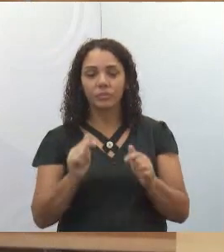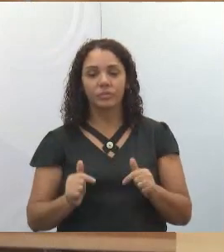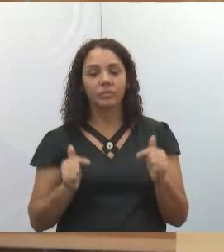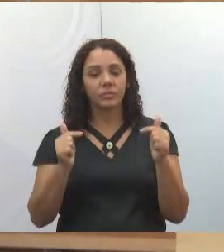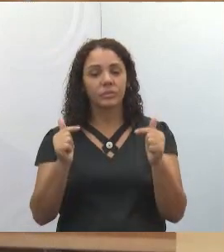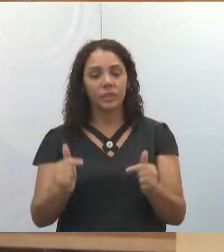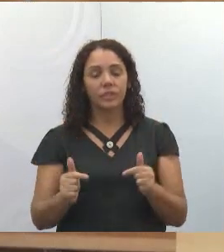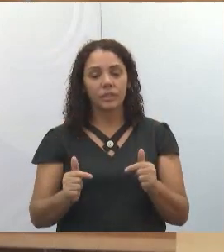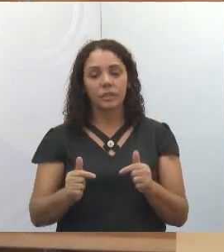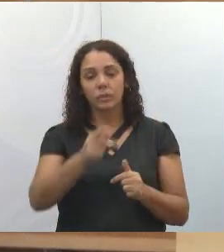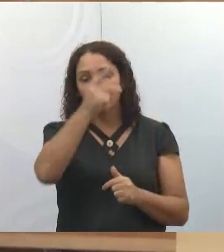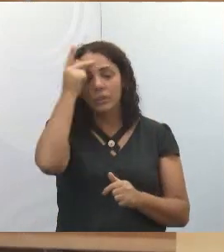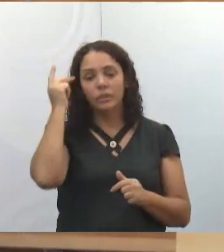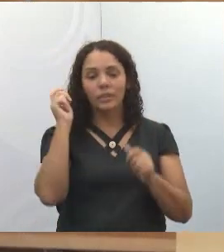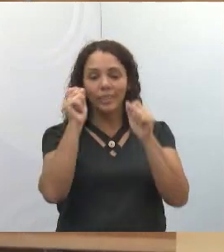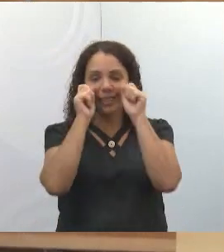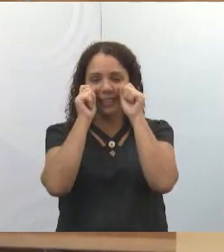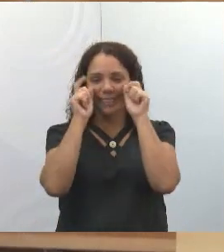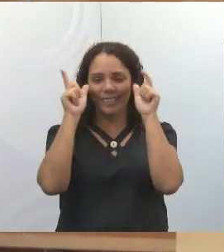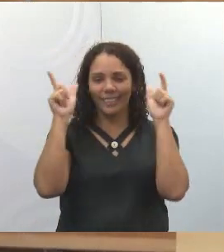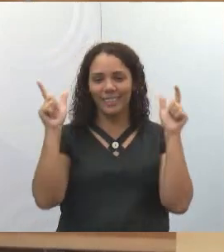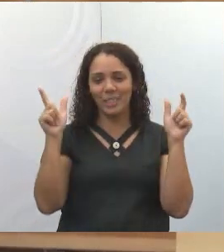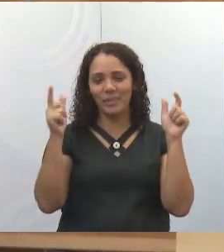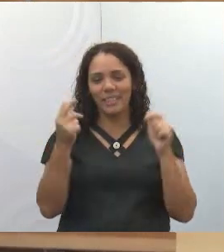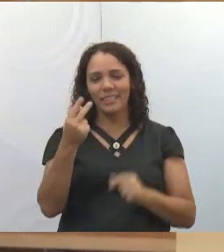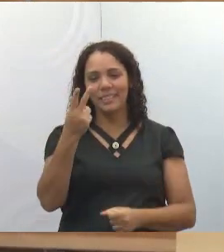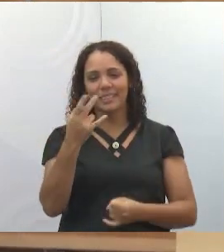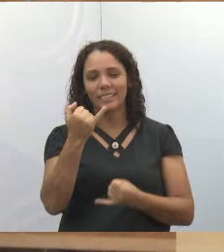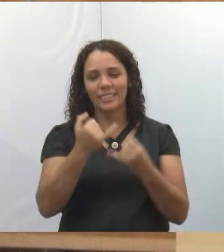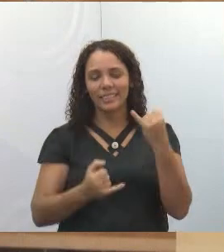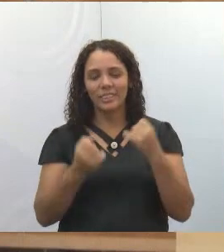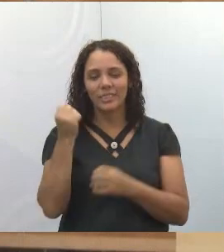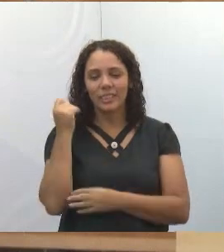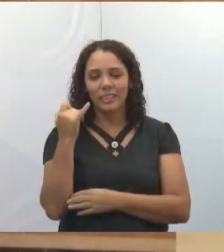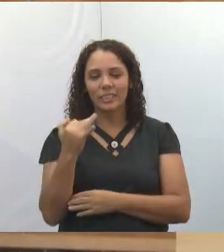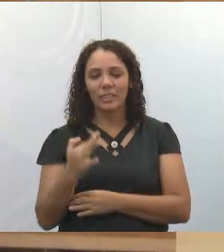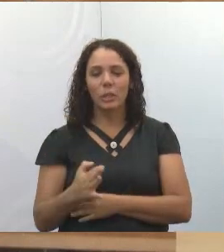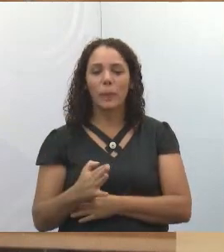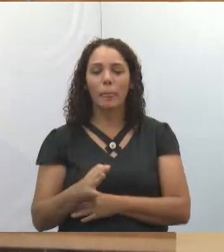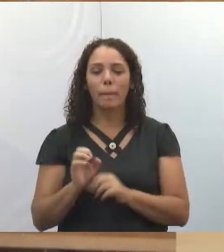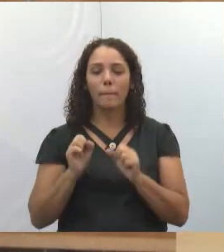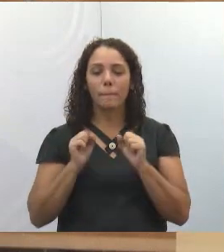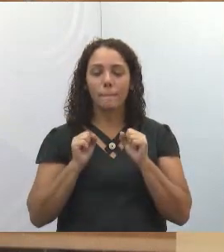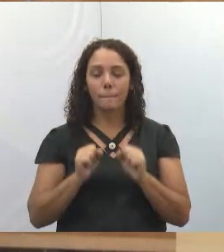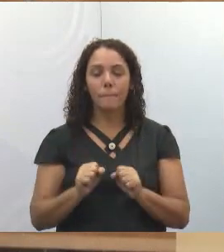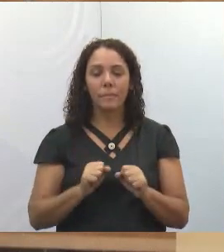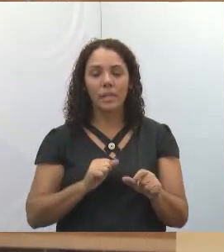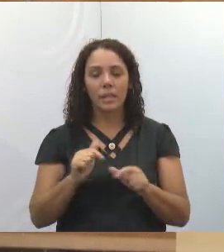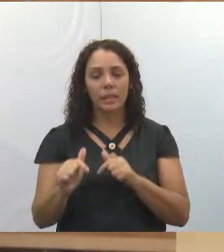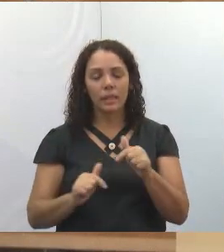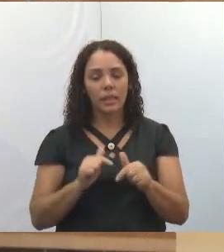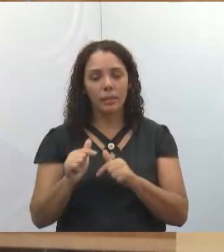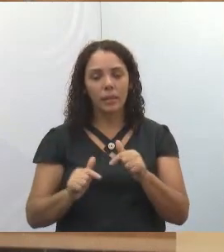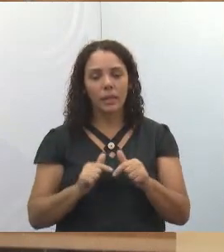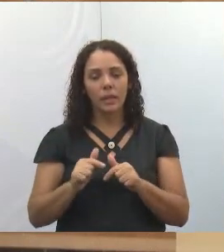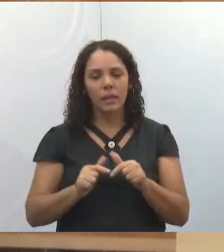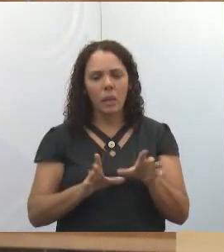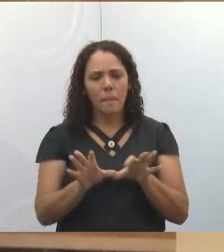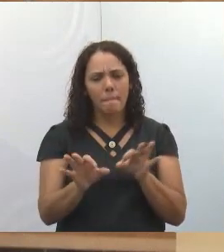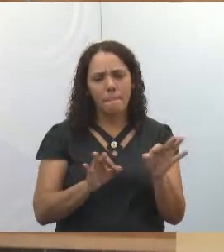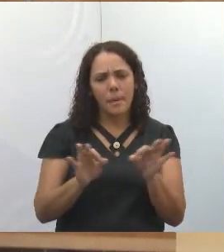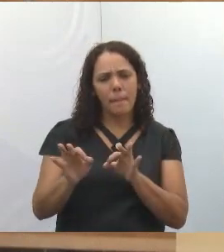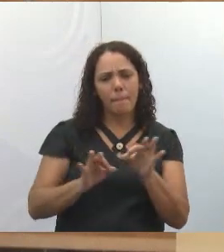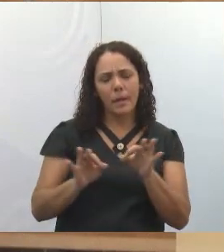acordam duas e meia da manhã, duas horas da manhã, para poder estar na rua montando a sua